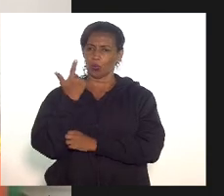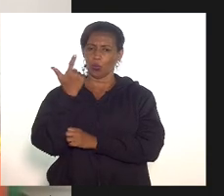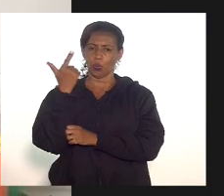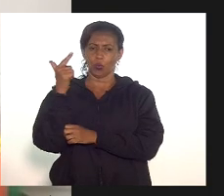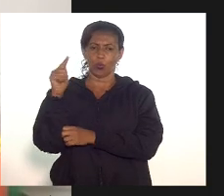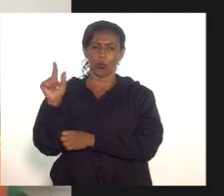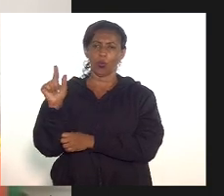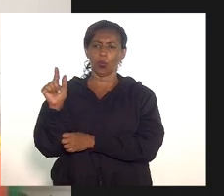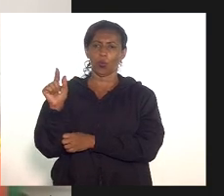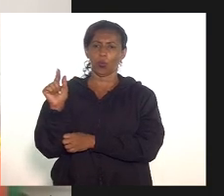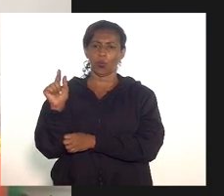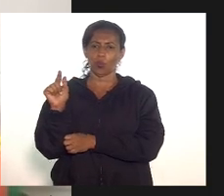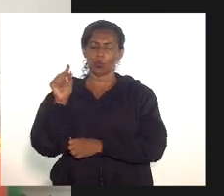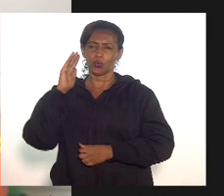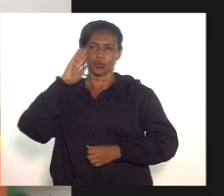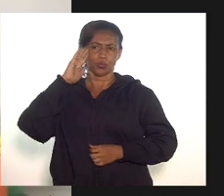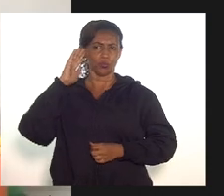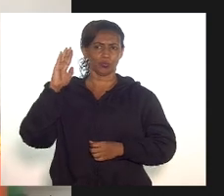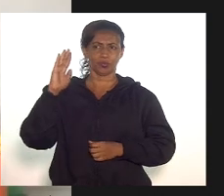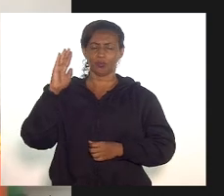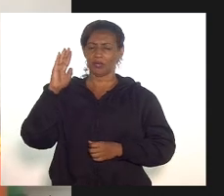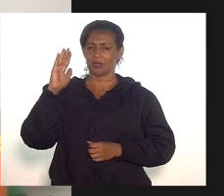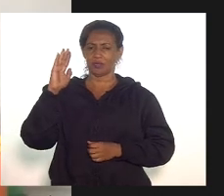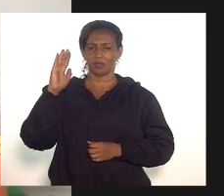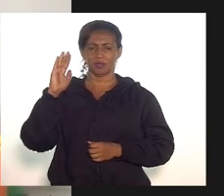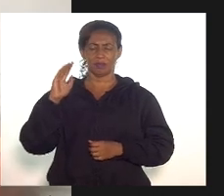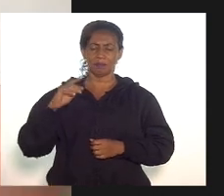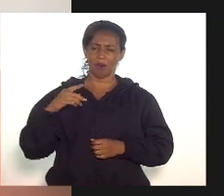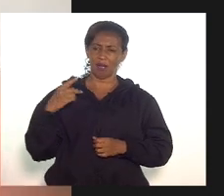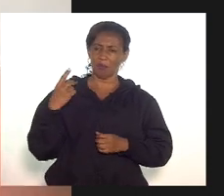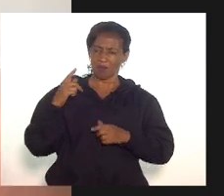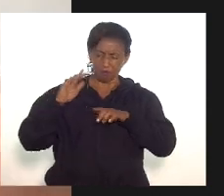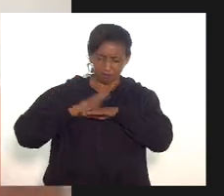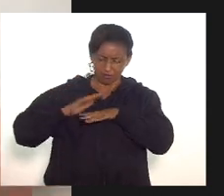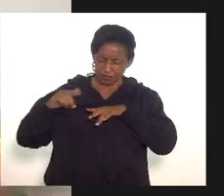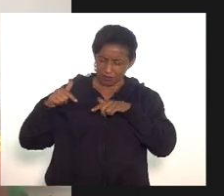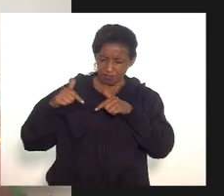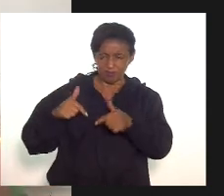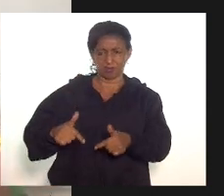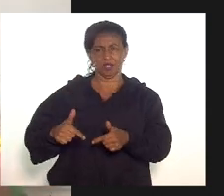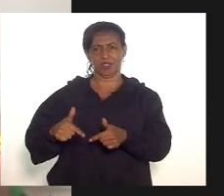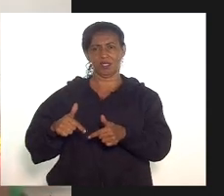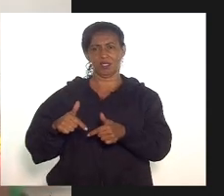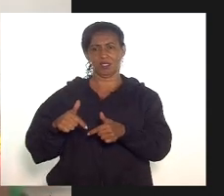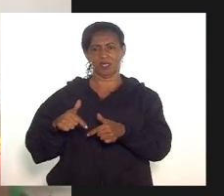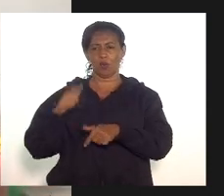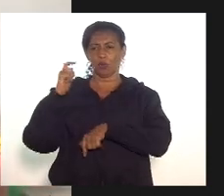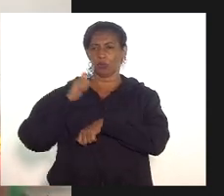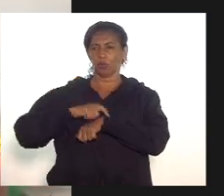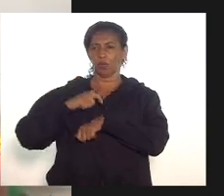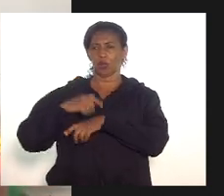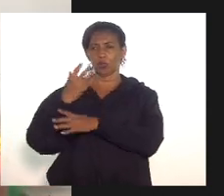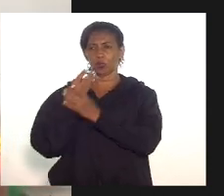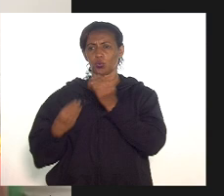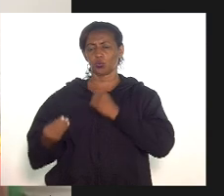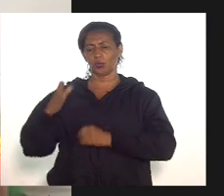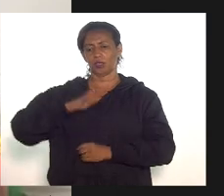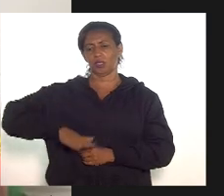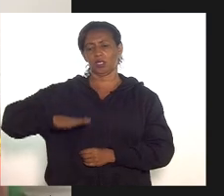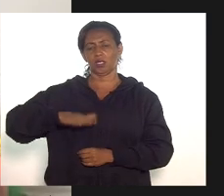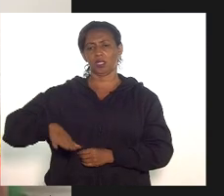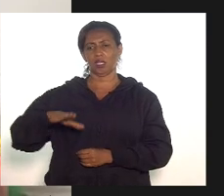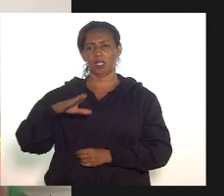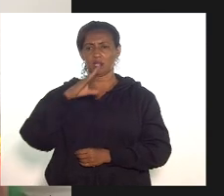critérios e prioridades para a atuação em casos de desaparecimentos de crianças e